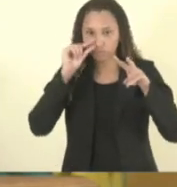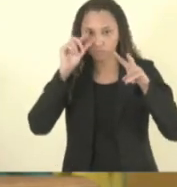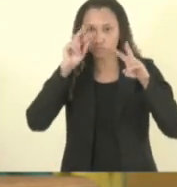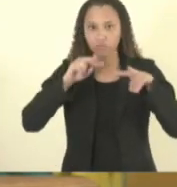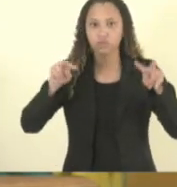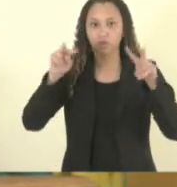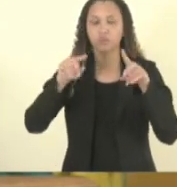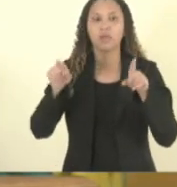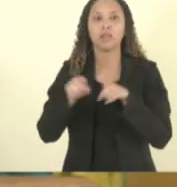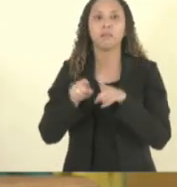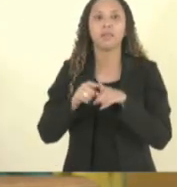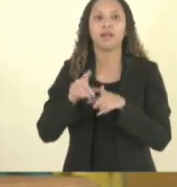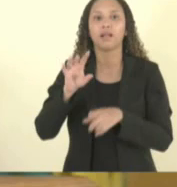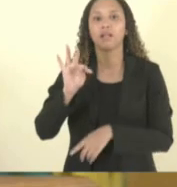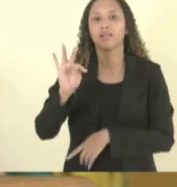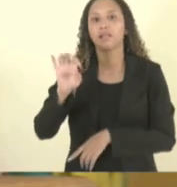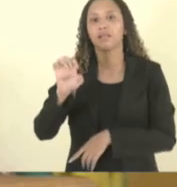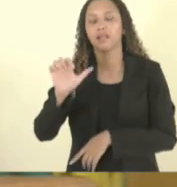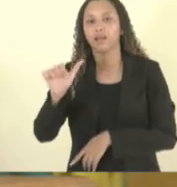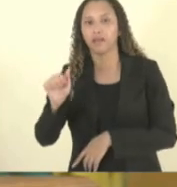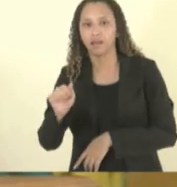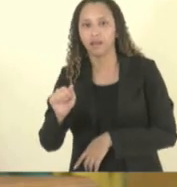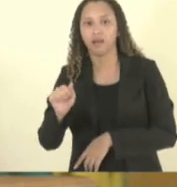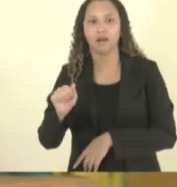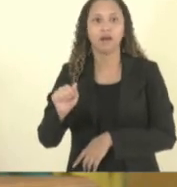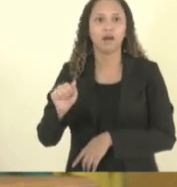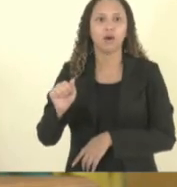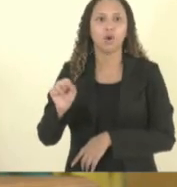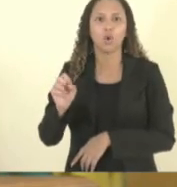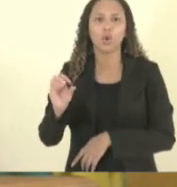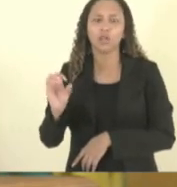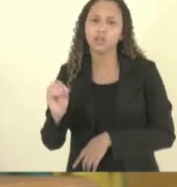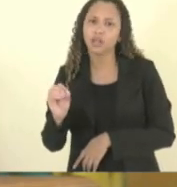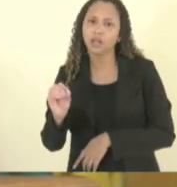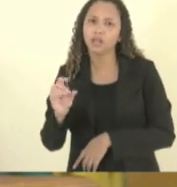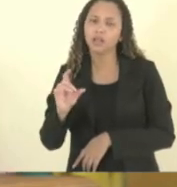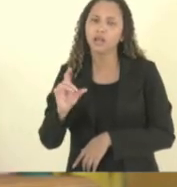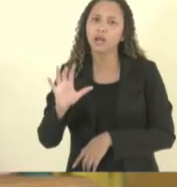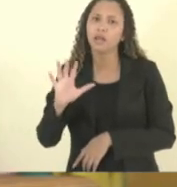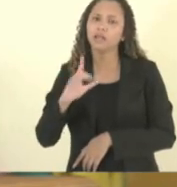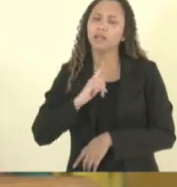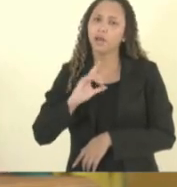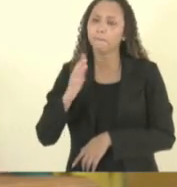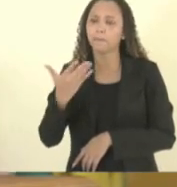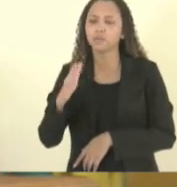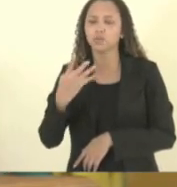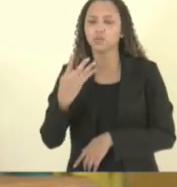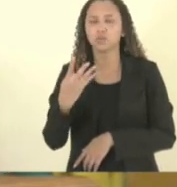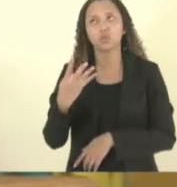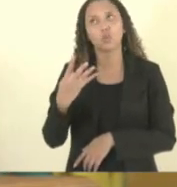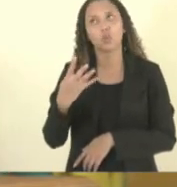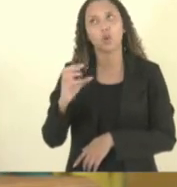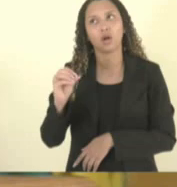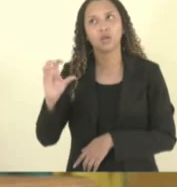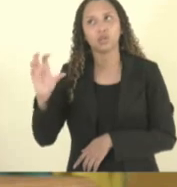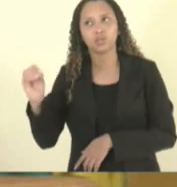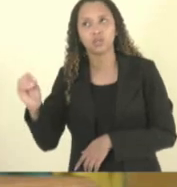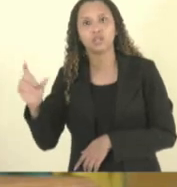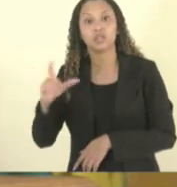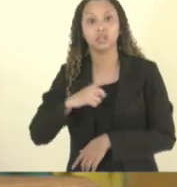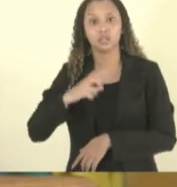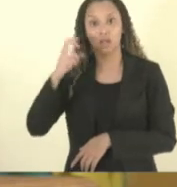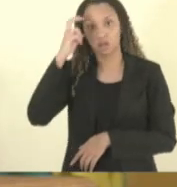inteiro e tenho mais ou menos uns 400 estudantes com altas